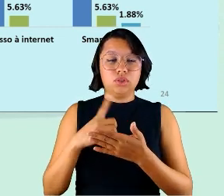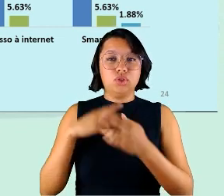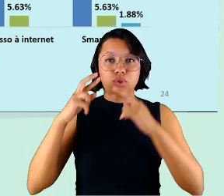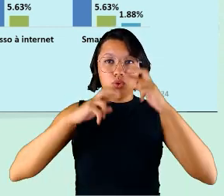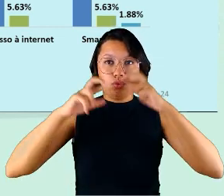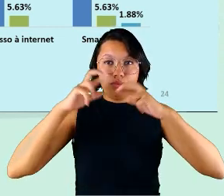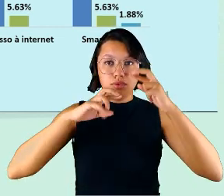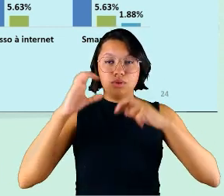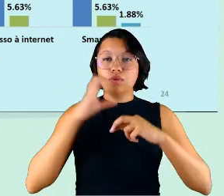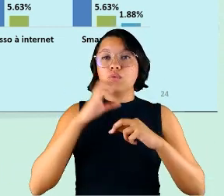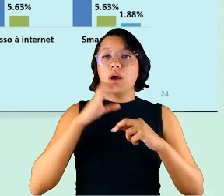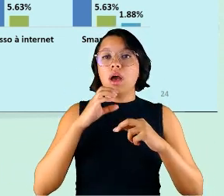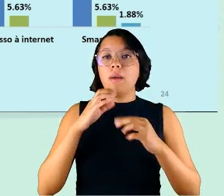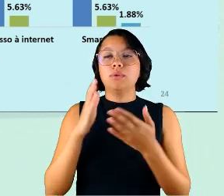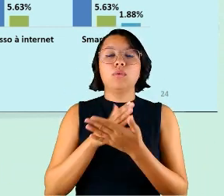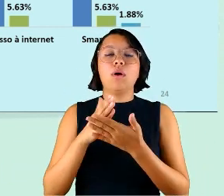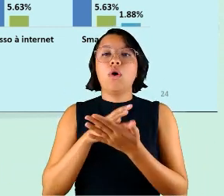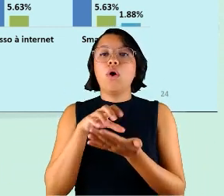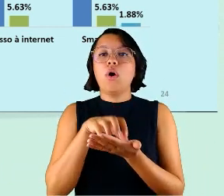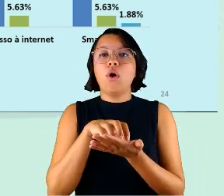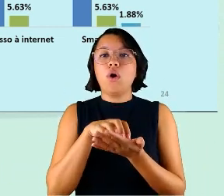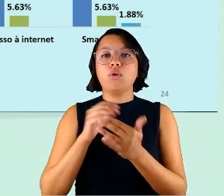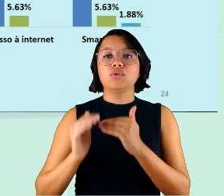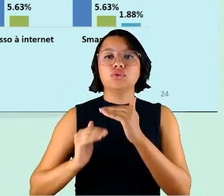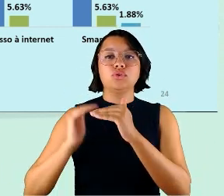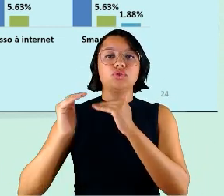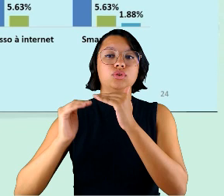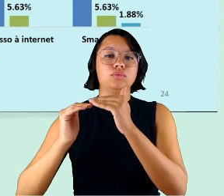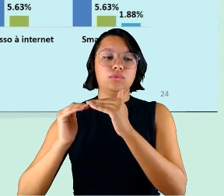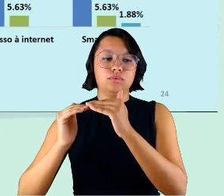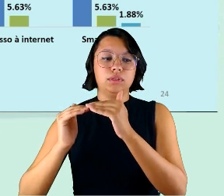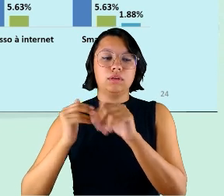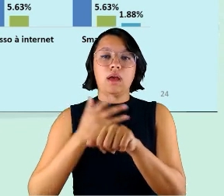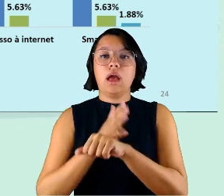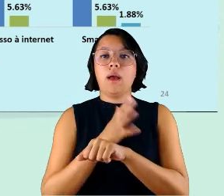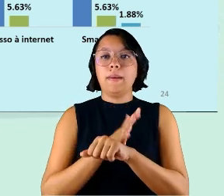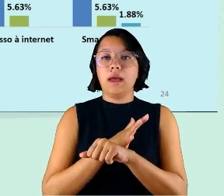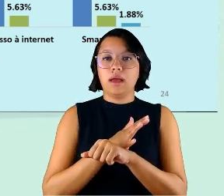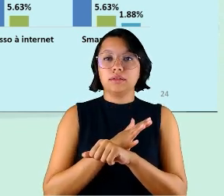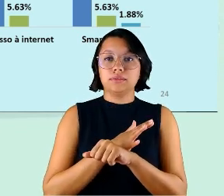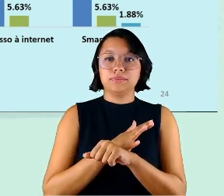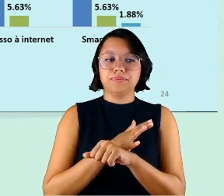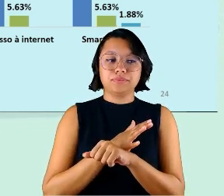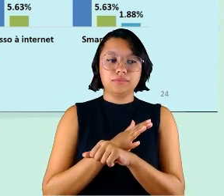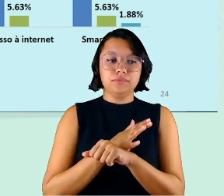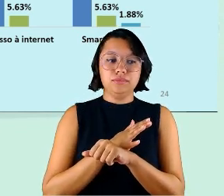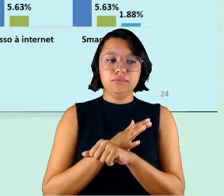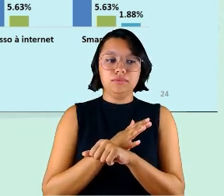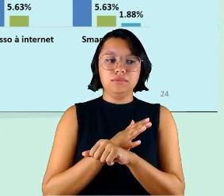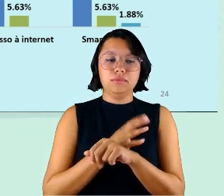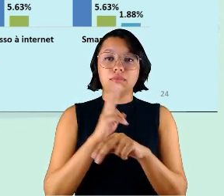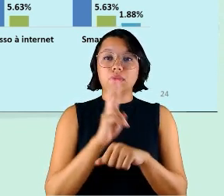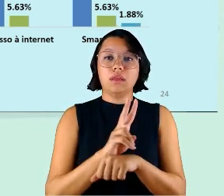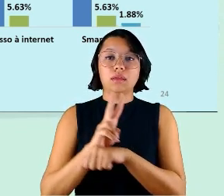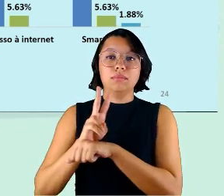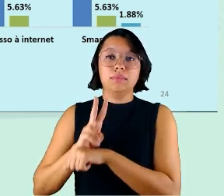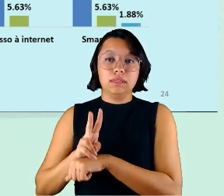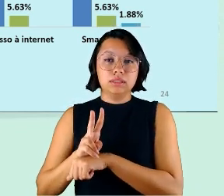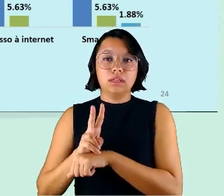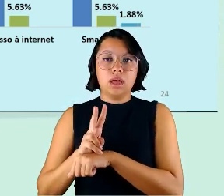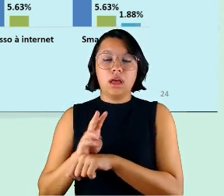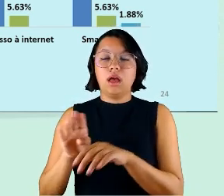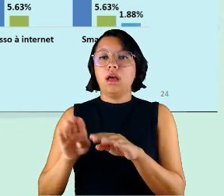observou imediatamente e alguns órgãos desenvolveram a prática de emprestar os